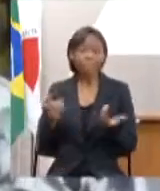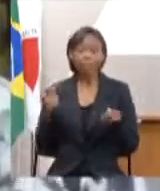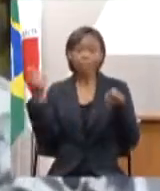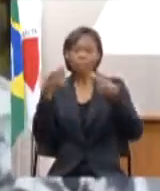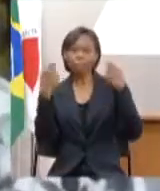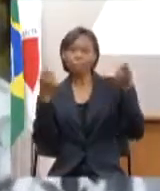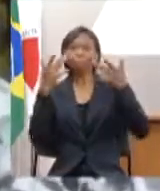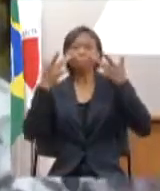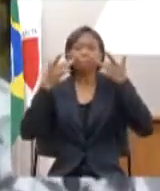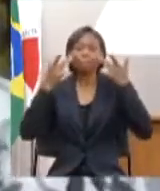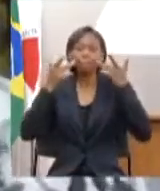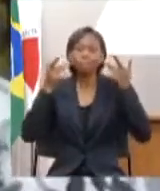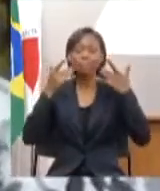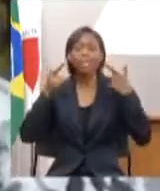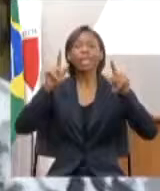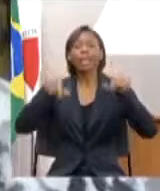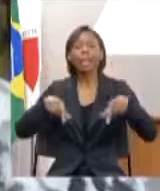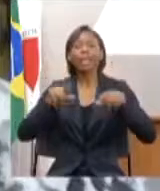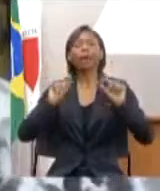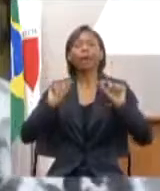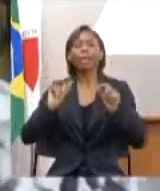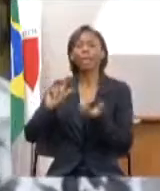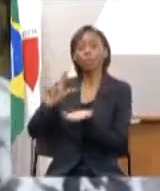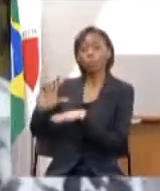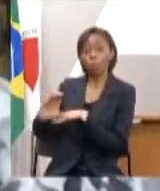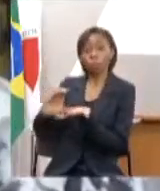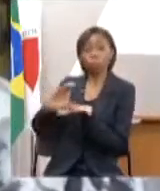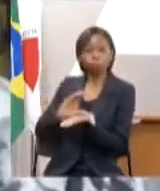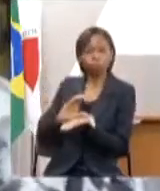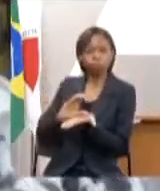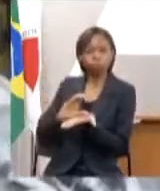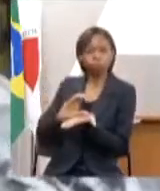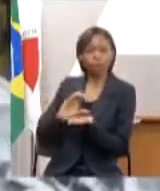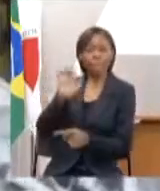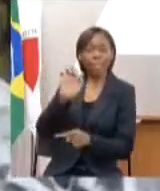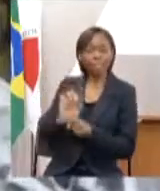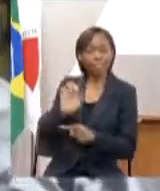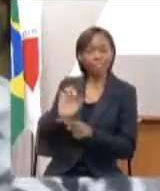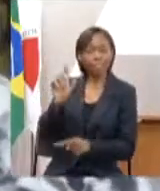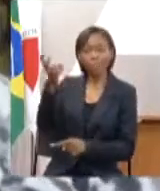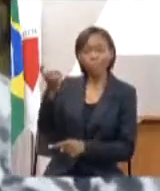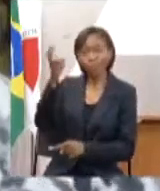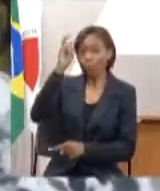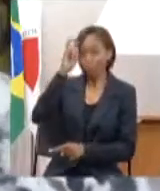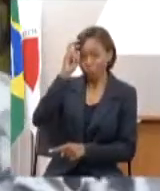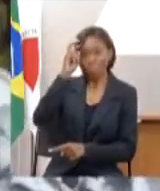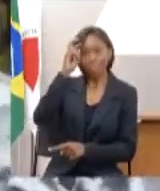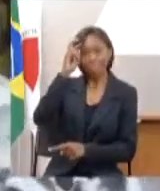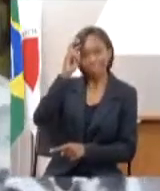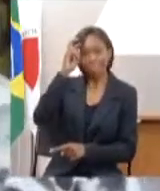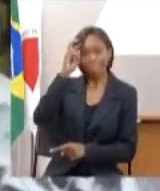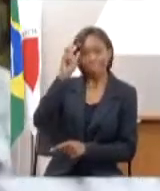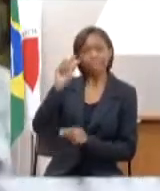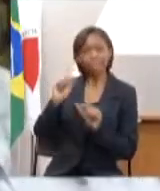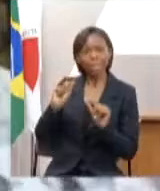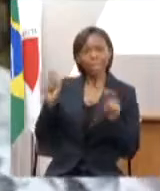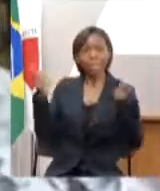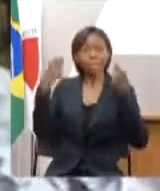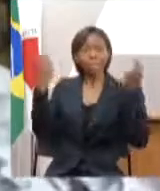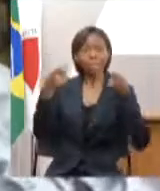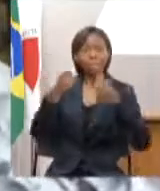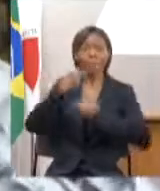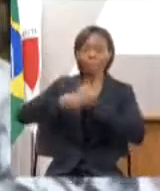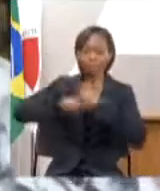gente conseguiu readequar junto ao FEC ao Fundo Estadual de Cultura do Estado de Minas Gerais para que ele acontecesse de forma online e ainda gerando